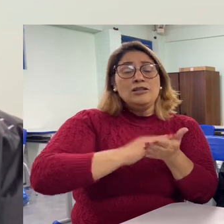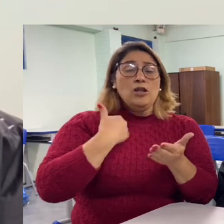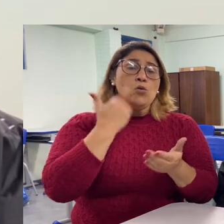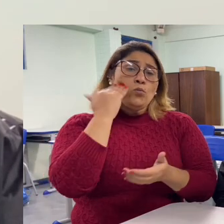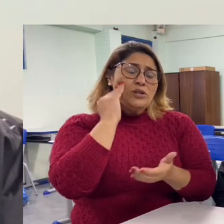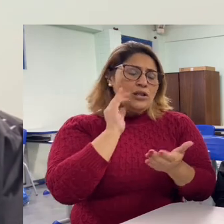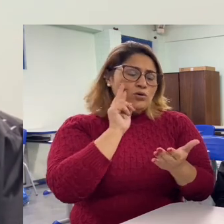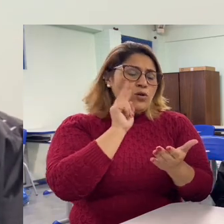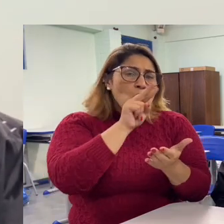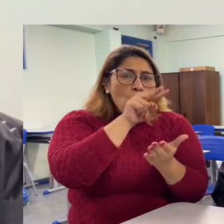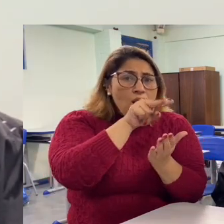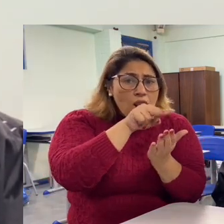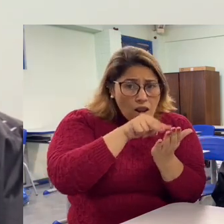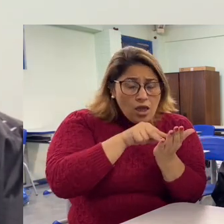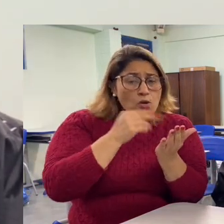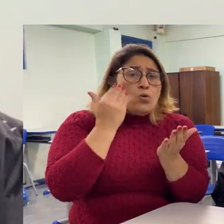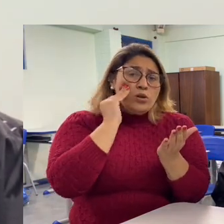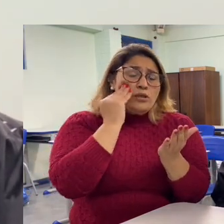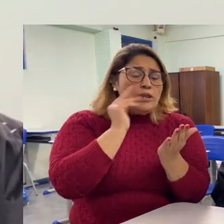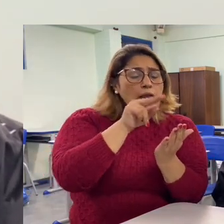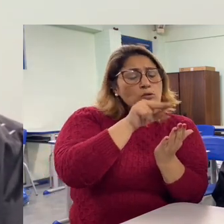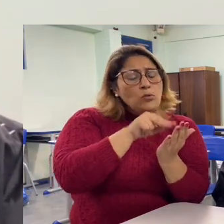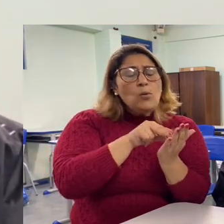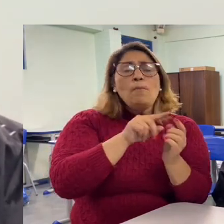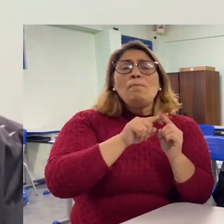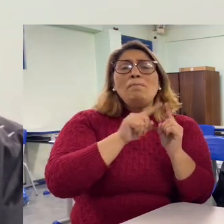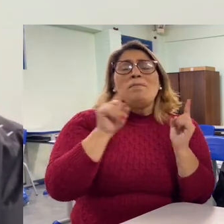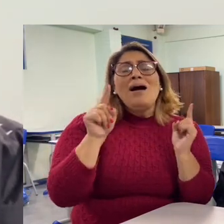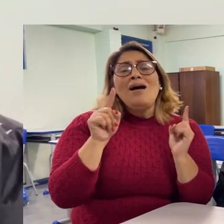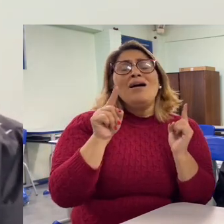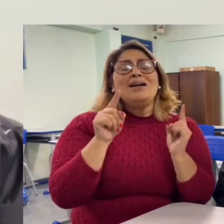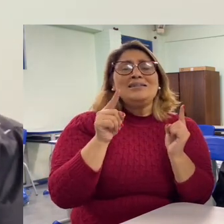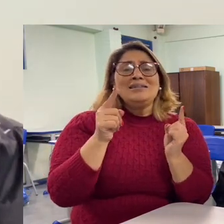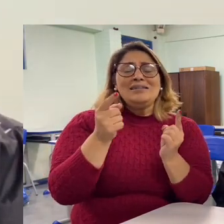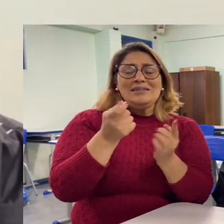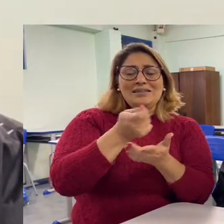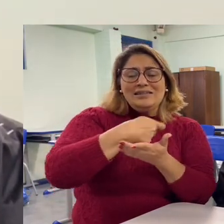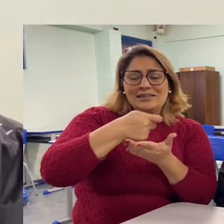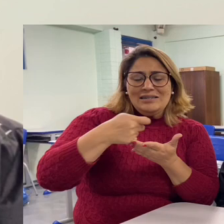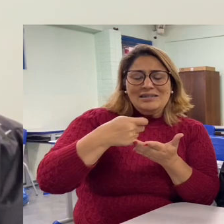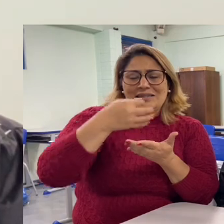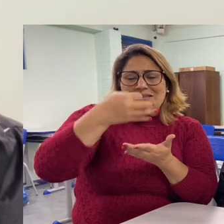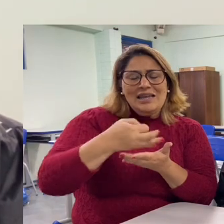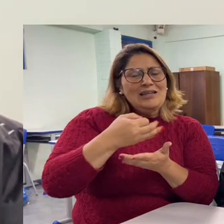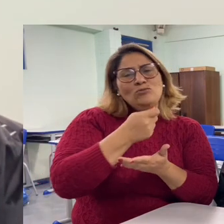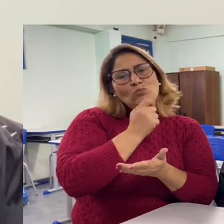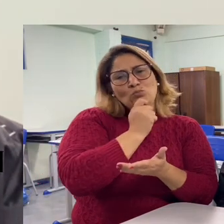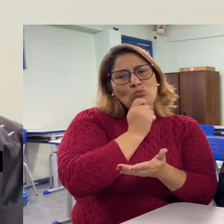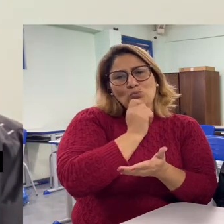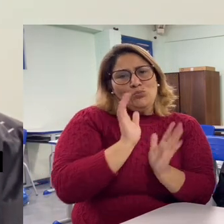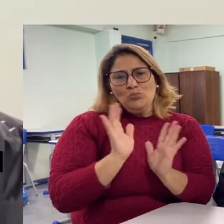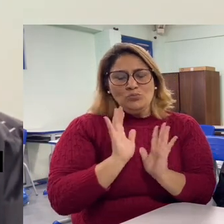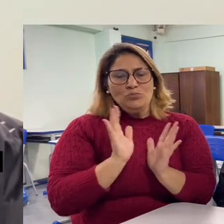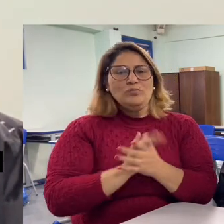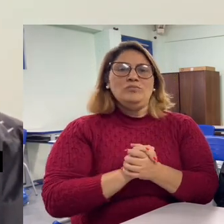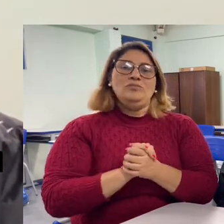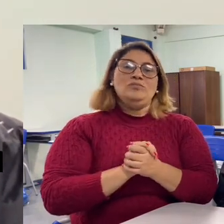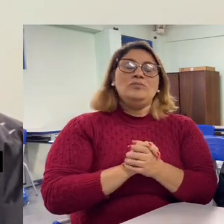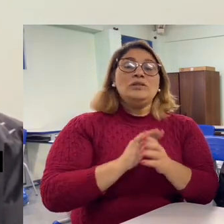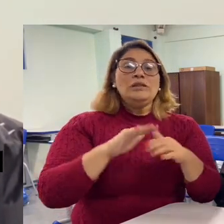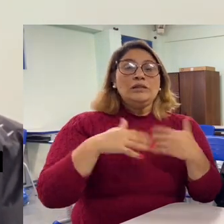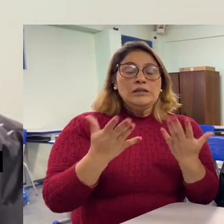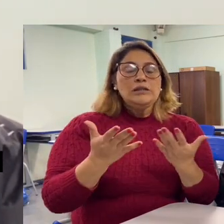Eu entendo o que eu leio, mas eu não tenho a parte de ortografia e